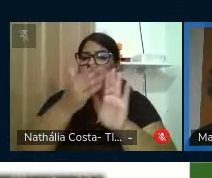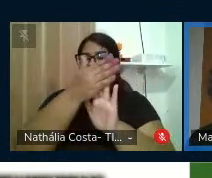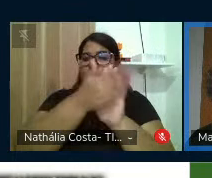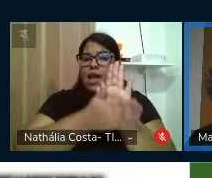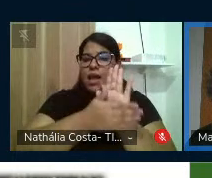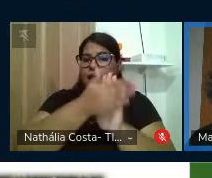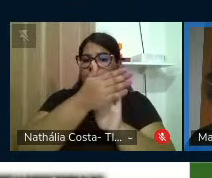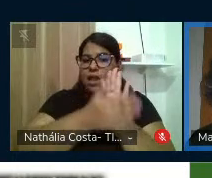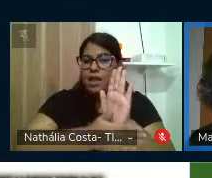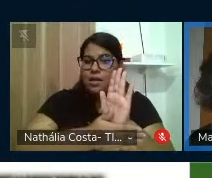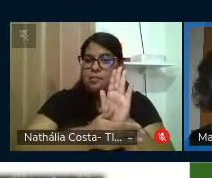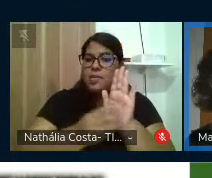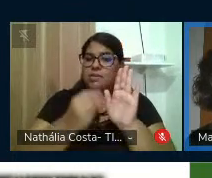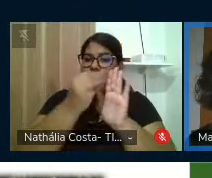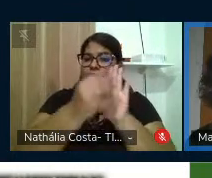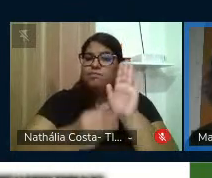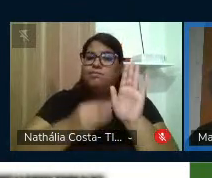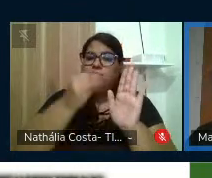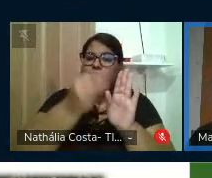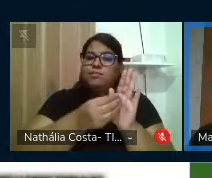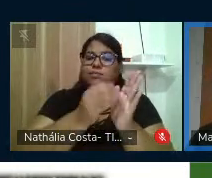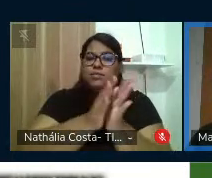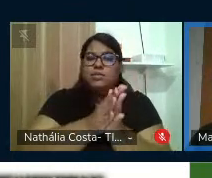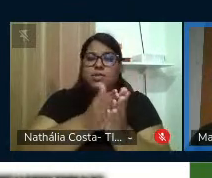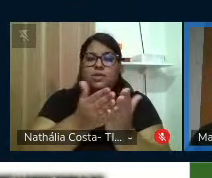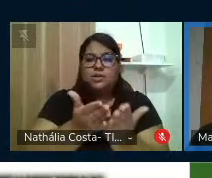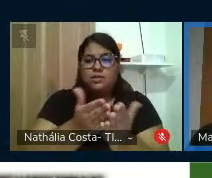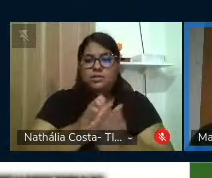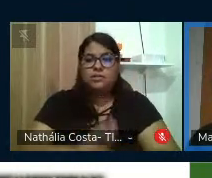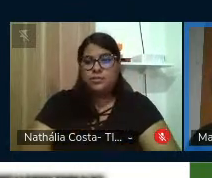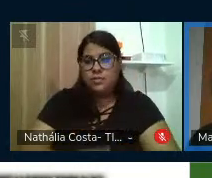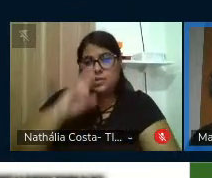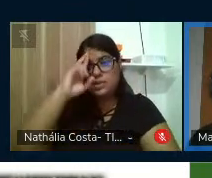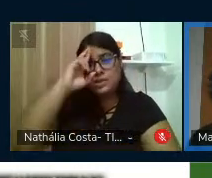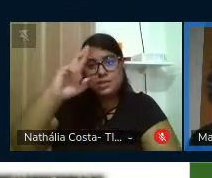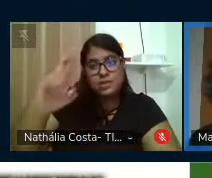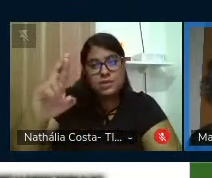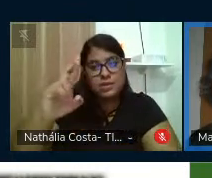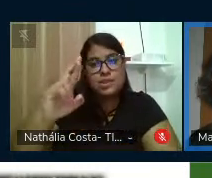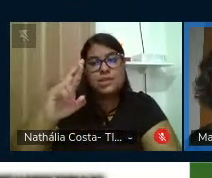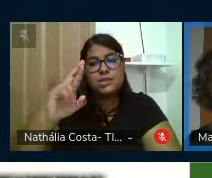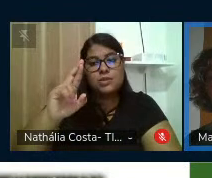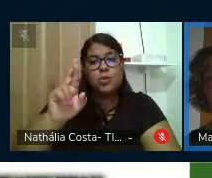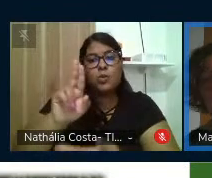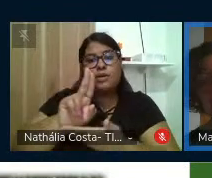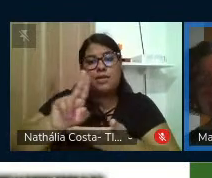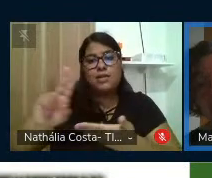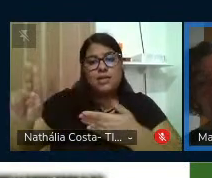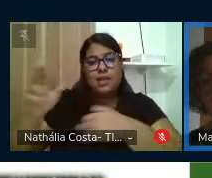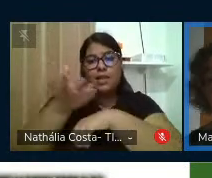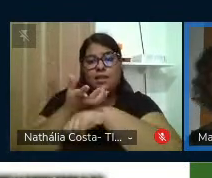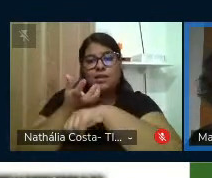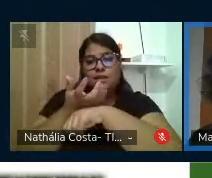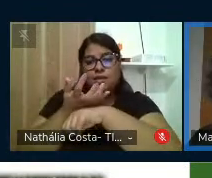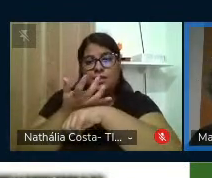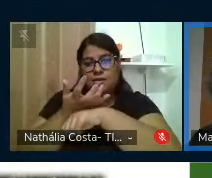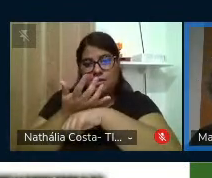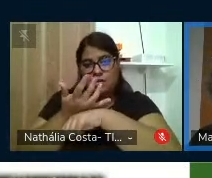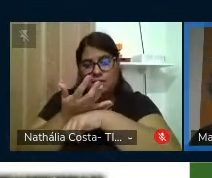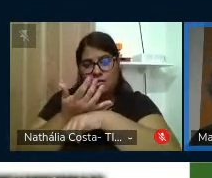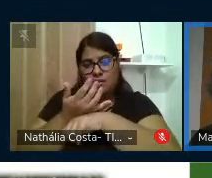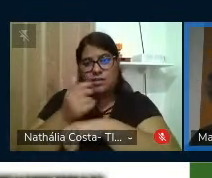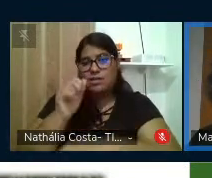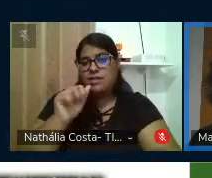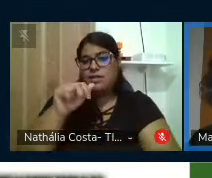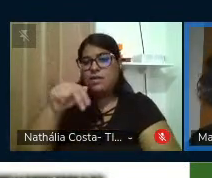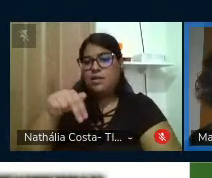a diagramação do livro. Ao diretor da editora Universidade Federal Rural de Pernambuco, Antão